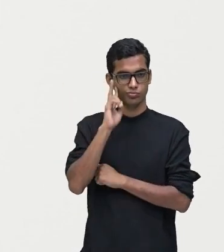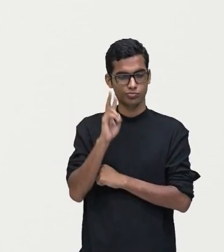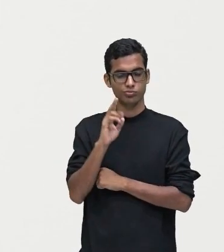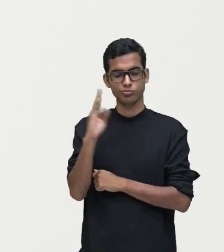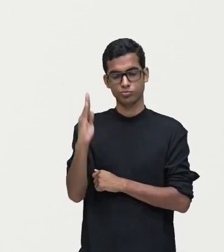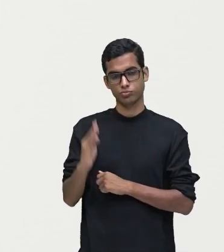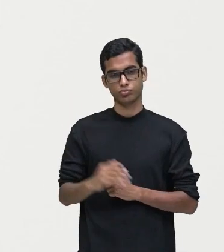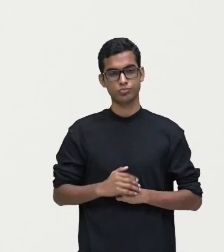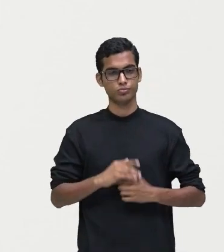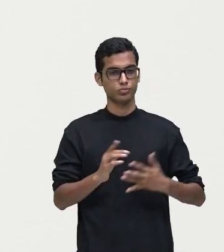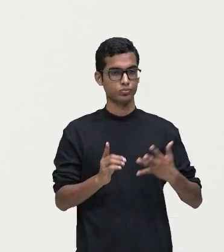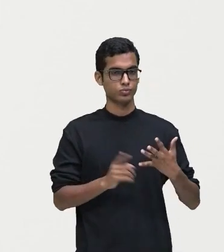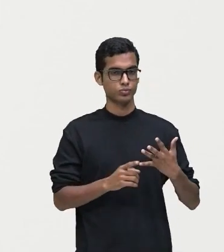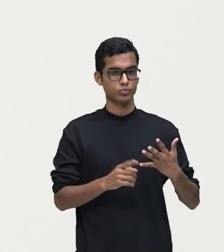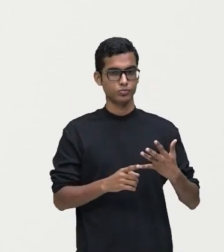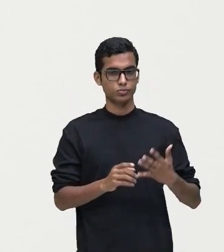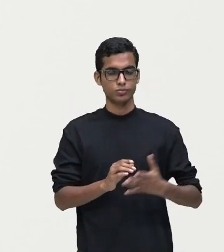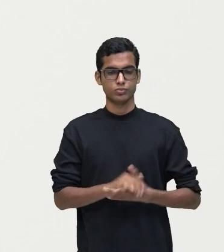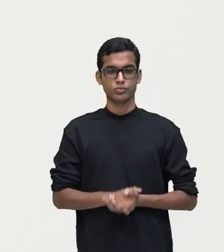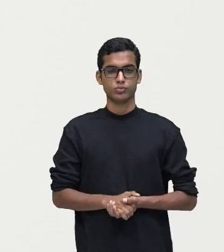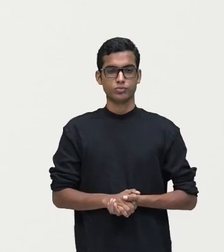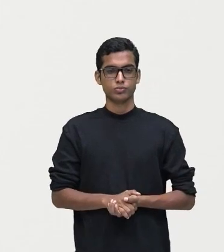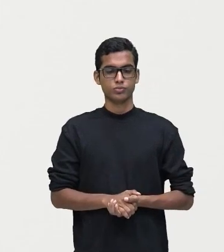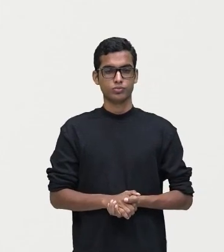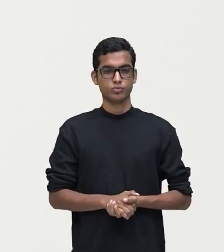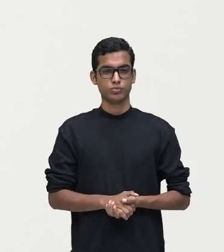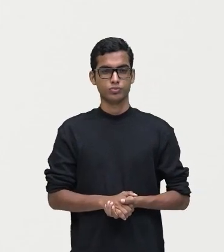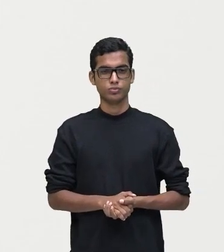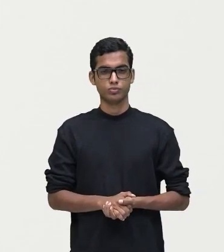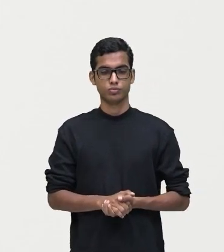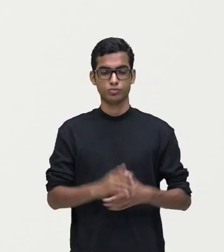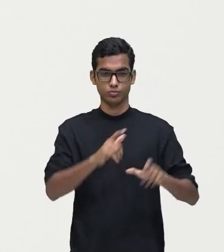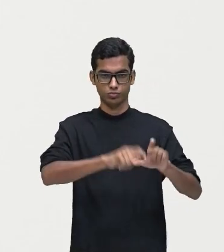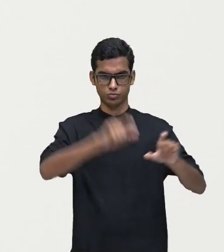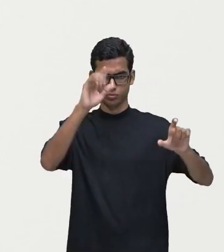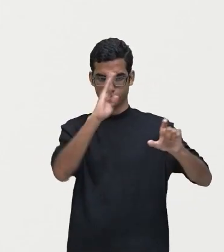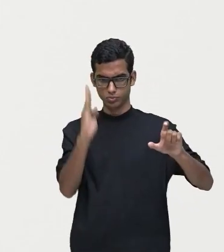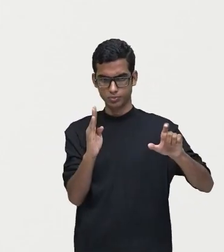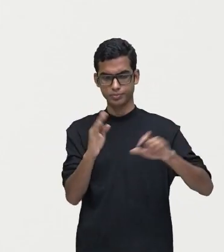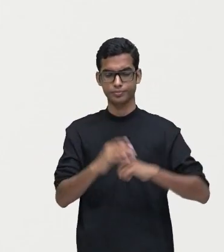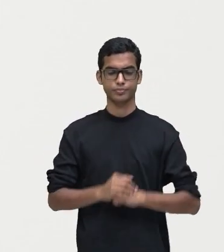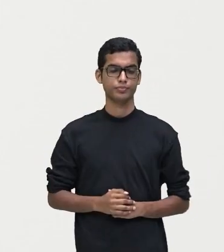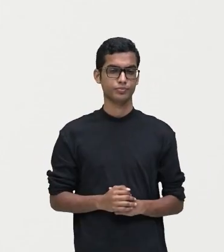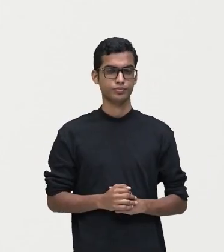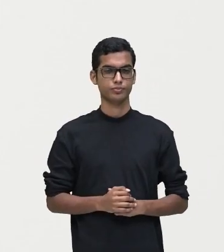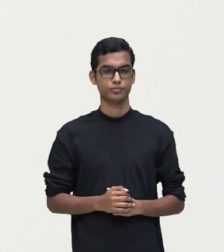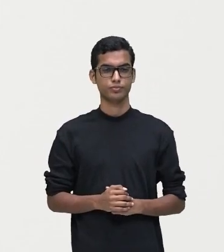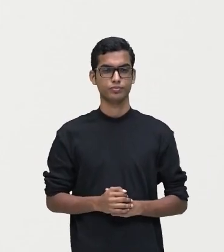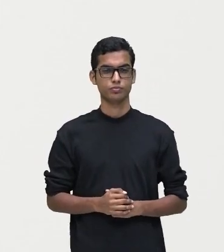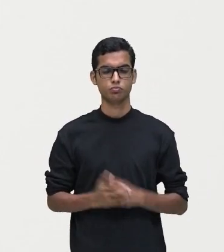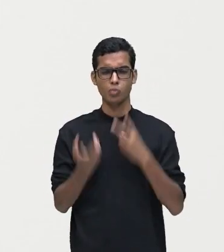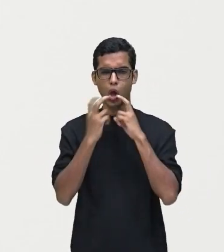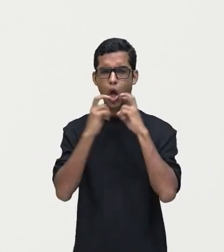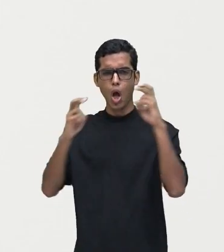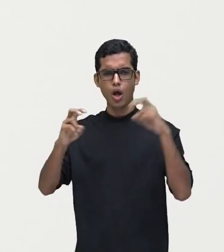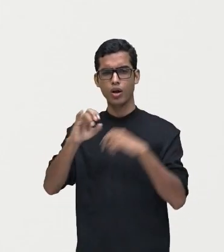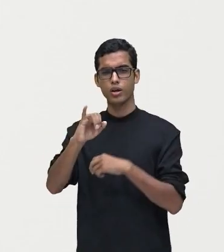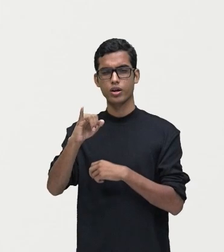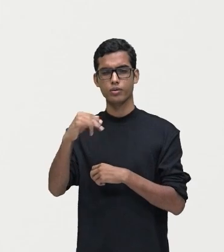próxima, aqui um outro tópico. Na independência do Brasil. O Grito do Ipiranga,